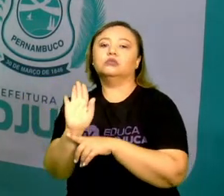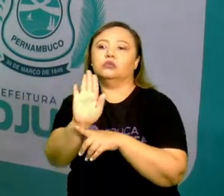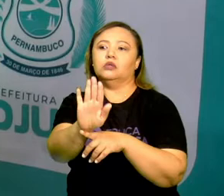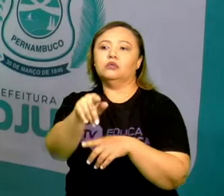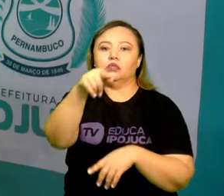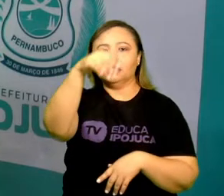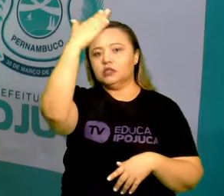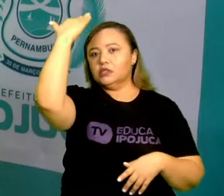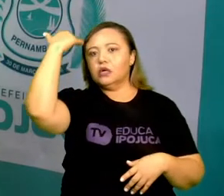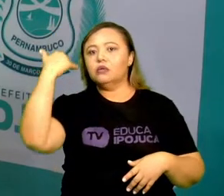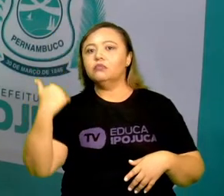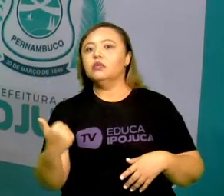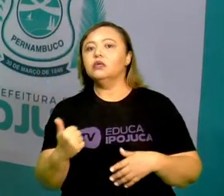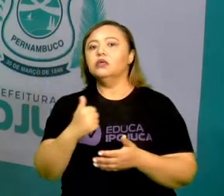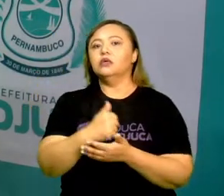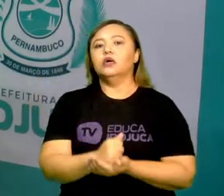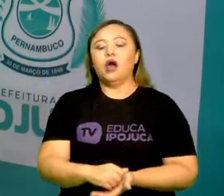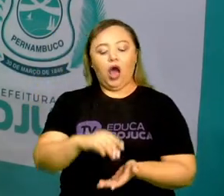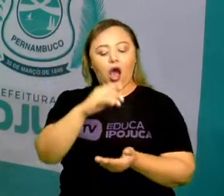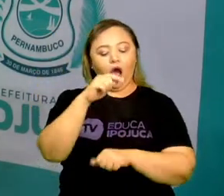da região onde você está.